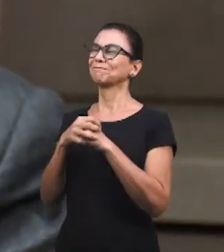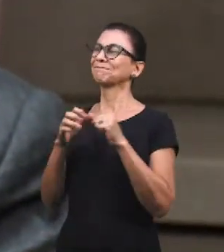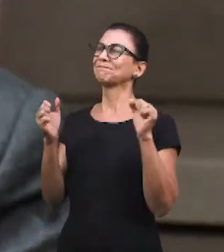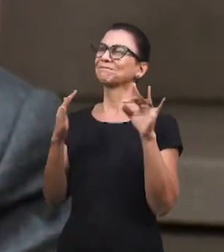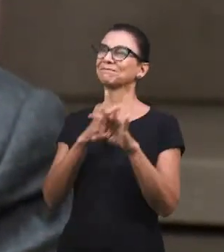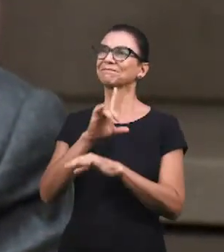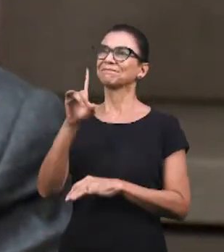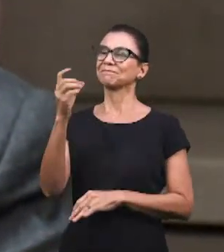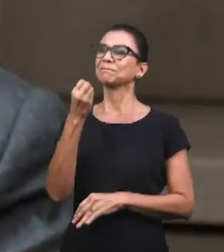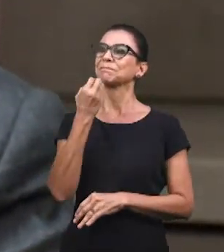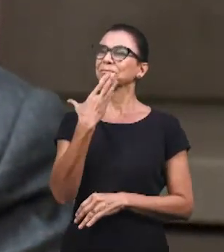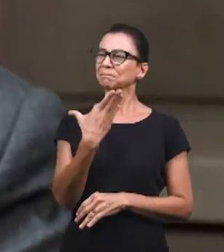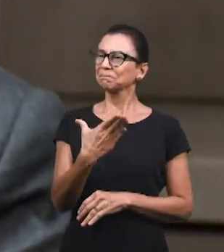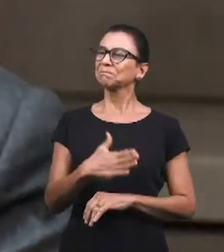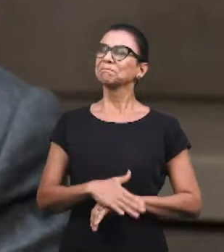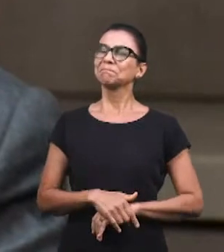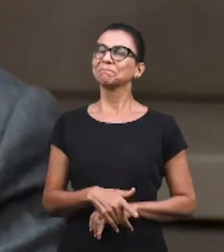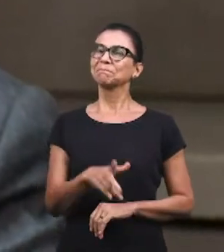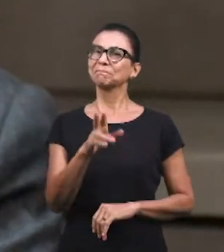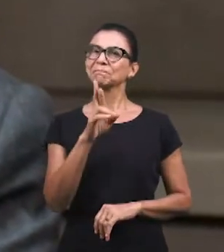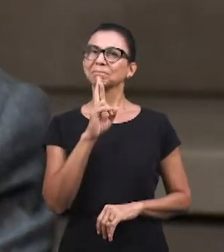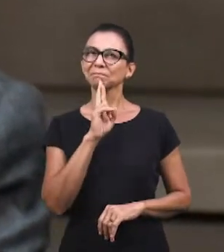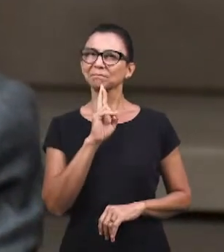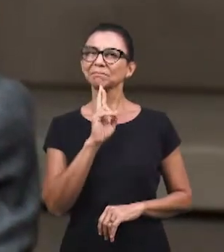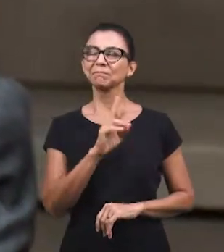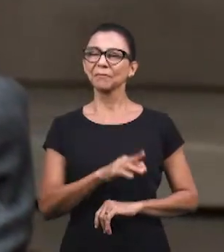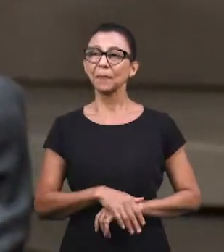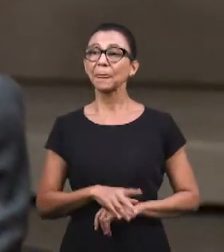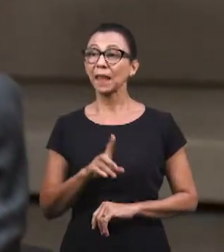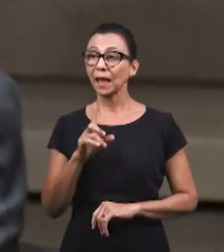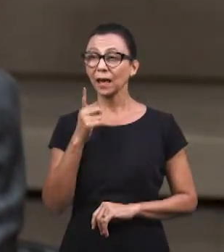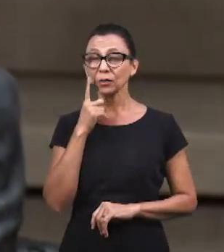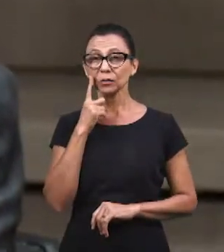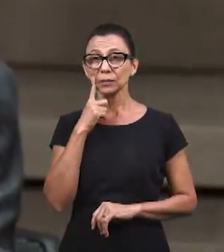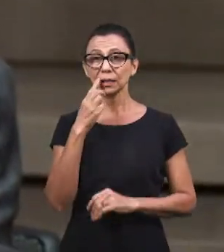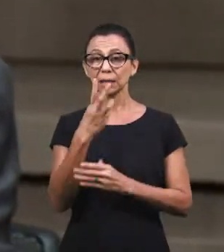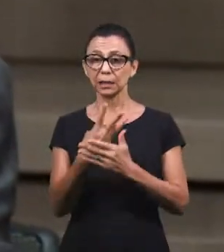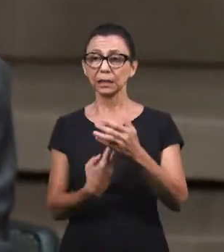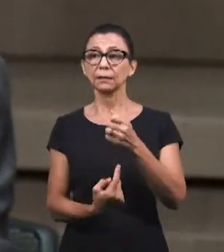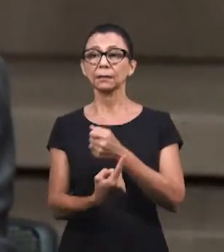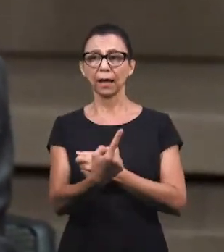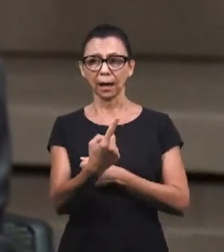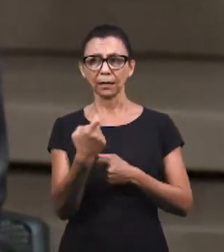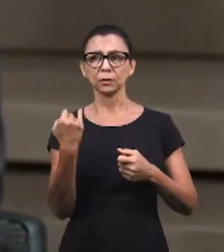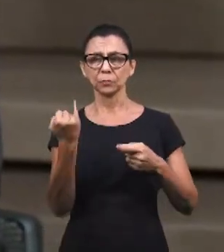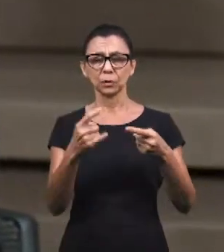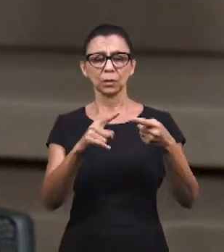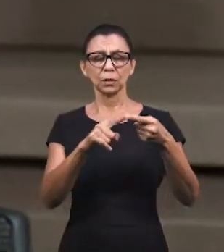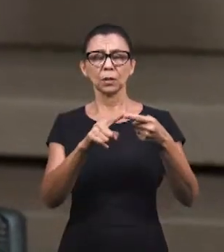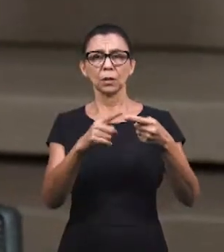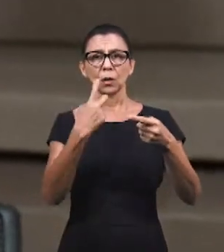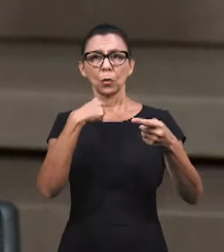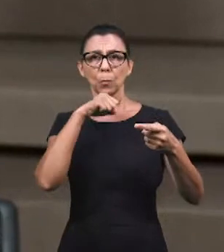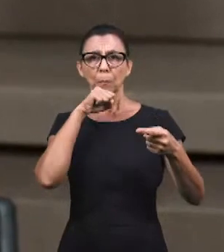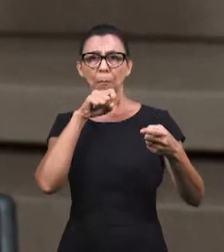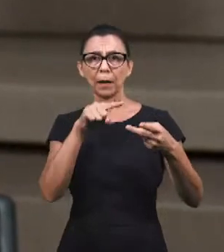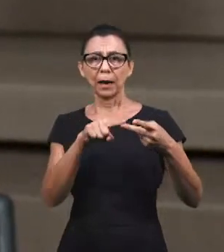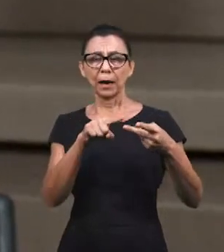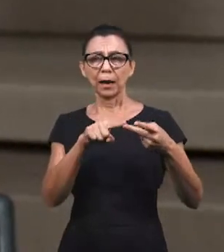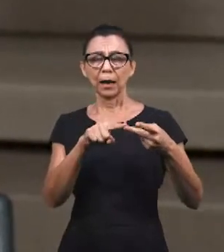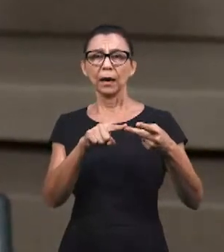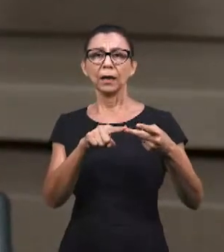Deus. Muito bem colocado ali a identificação da Trindade na pessoa ali do Pai, né, através das tábuas do conceito.